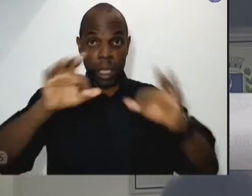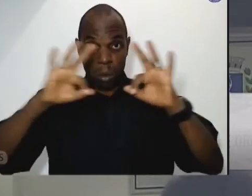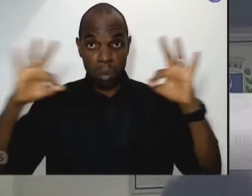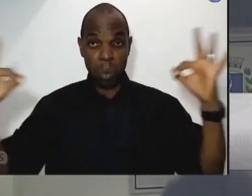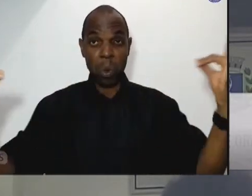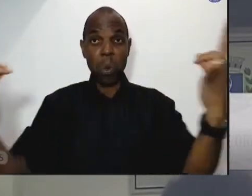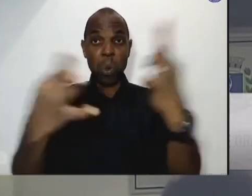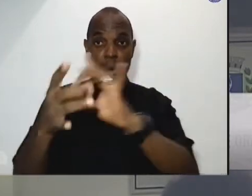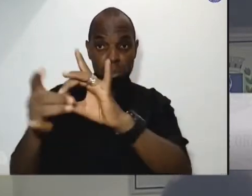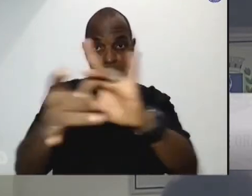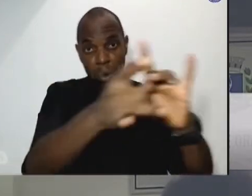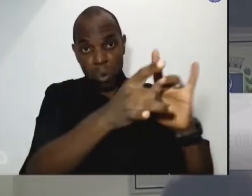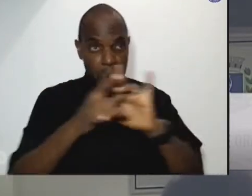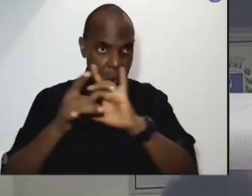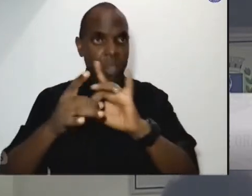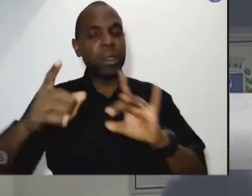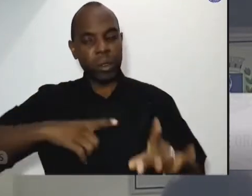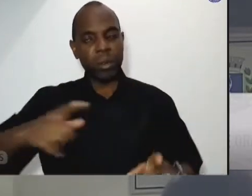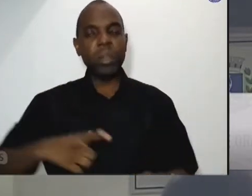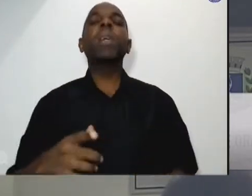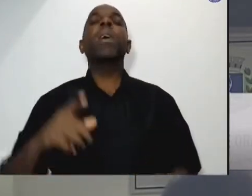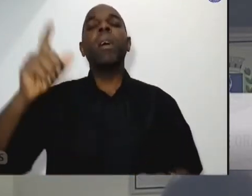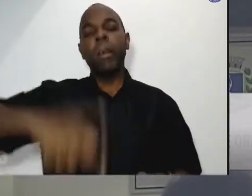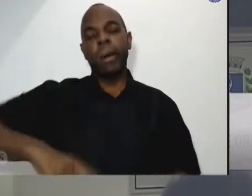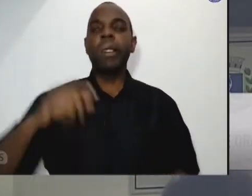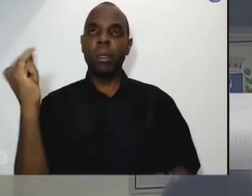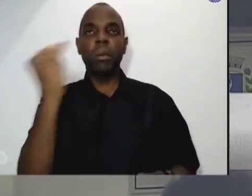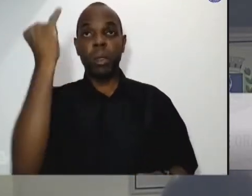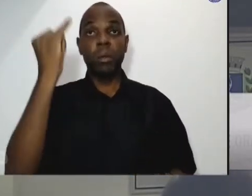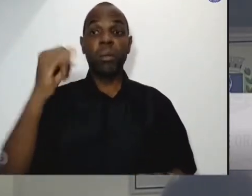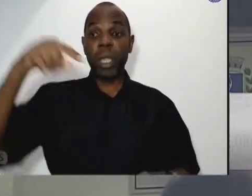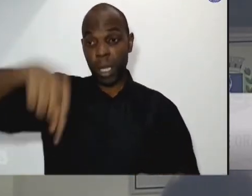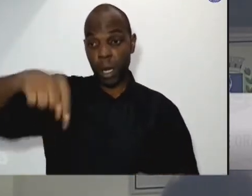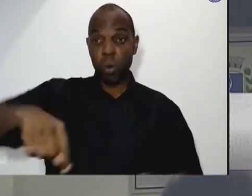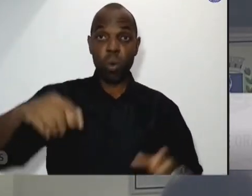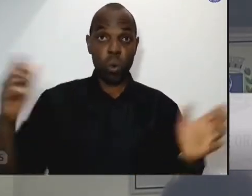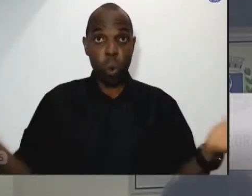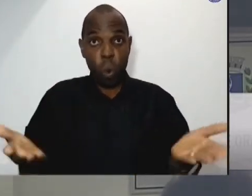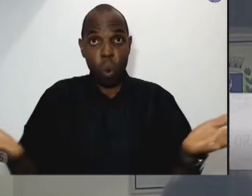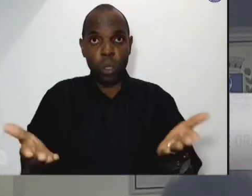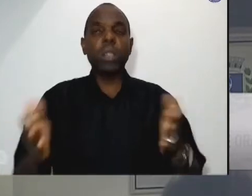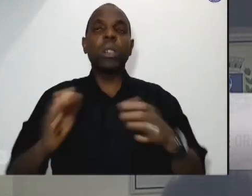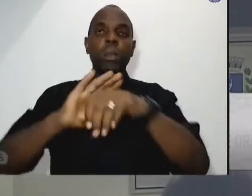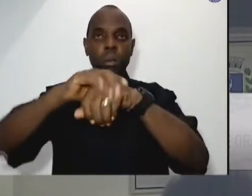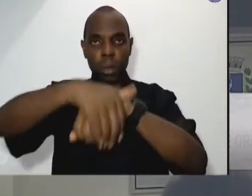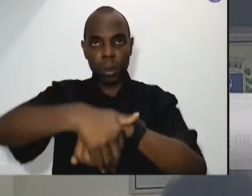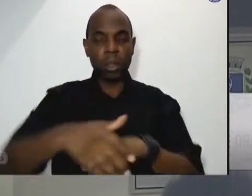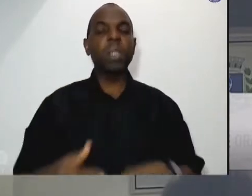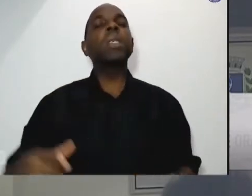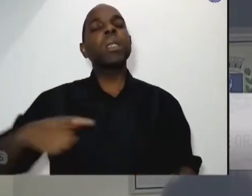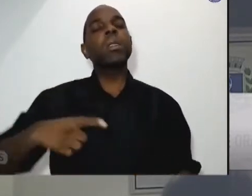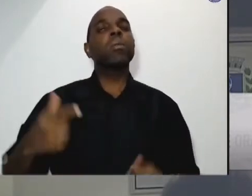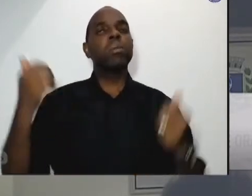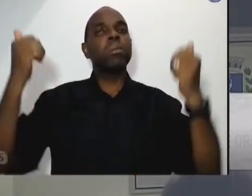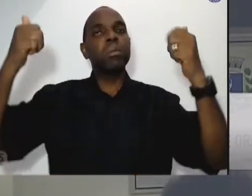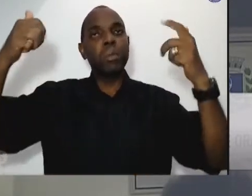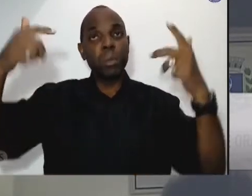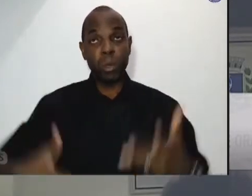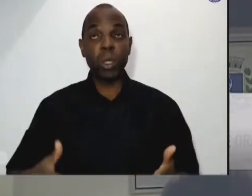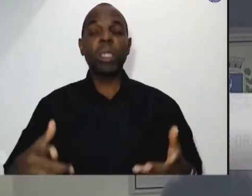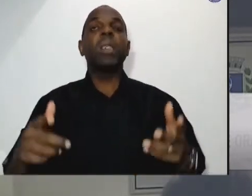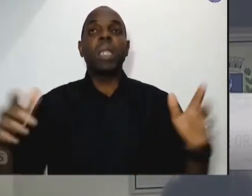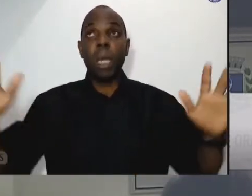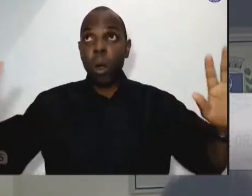parte. Então, acho que essa noite e essa campanha, ela veio ressaltar e veio mostrar o tão